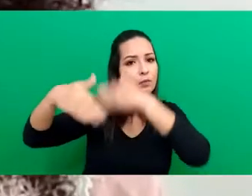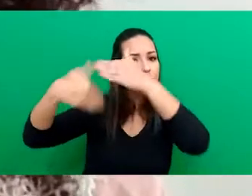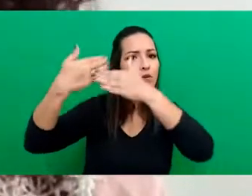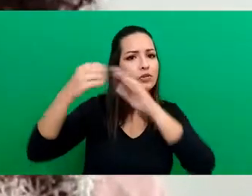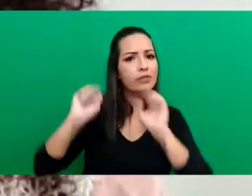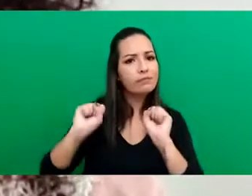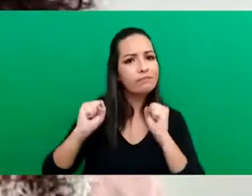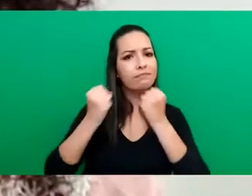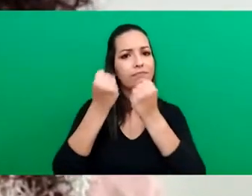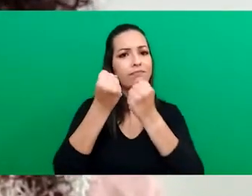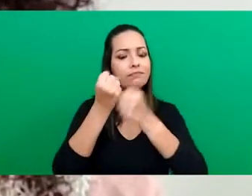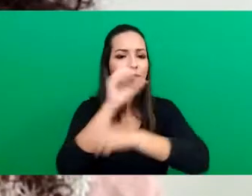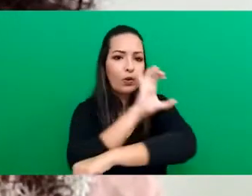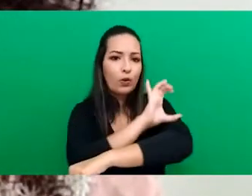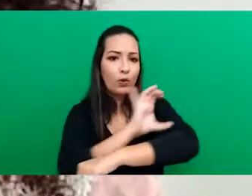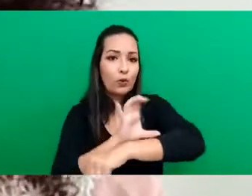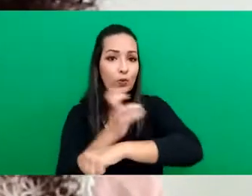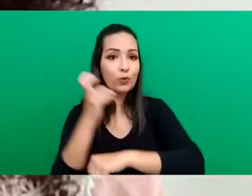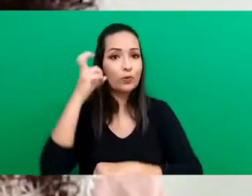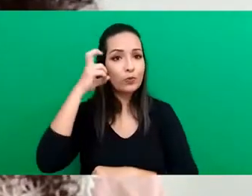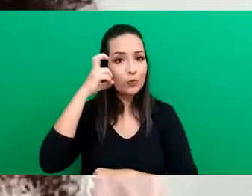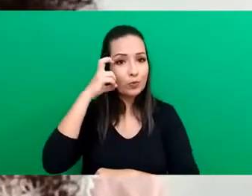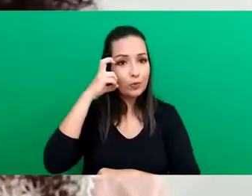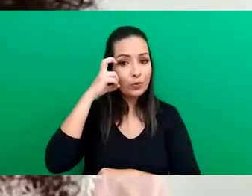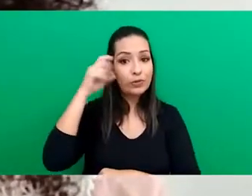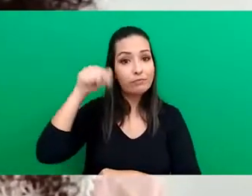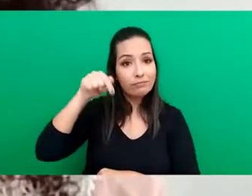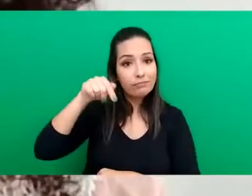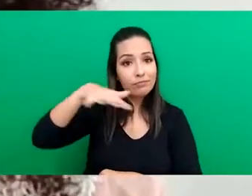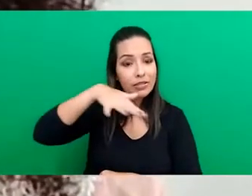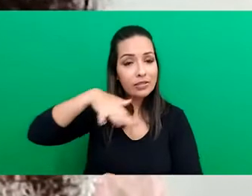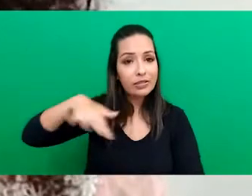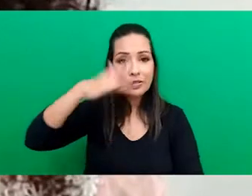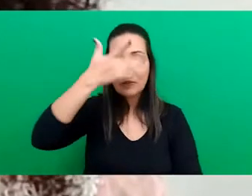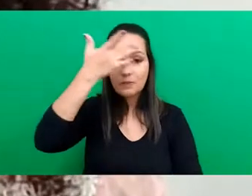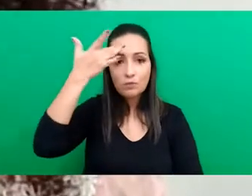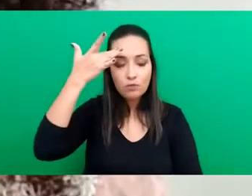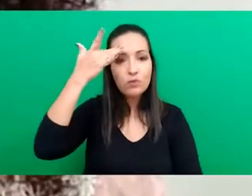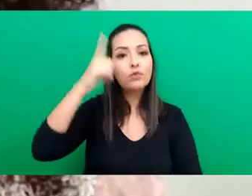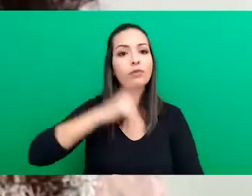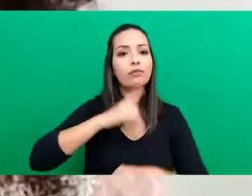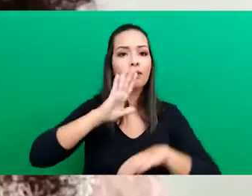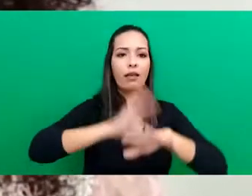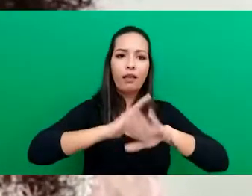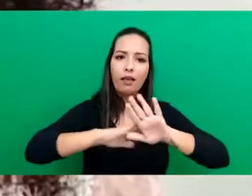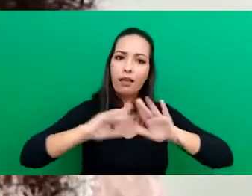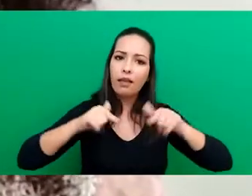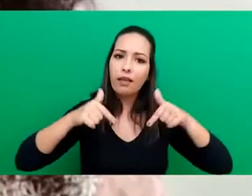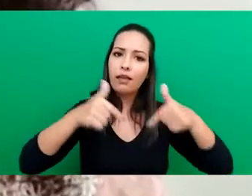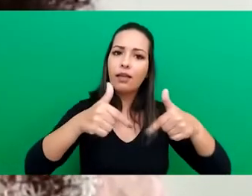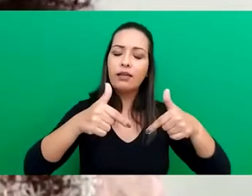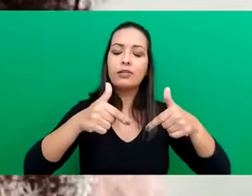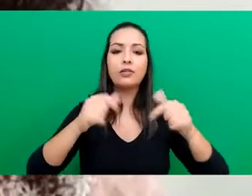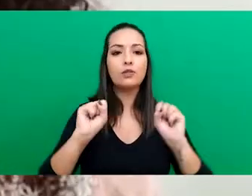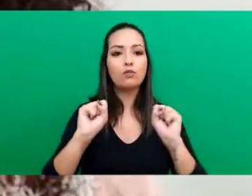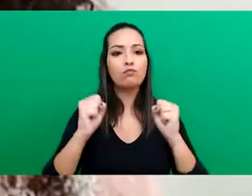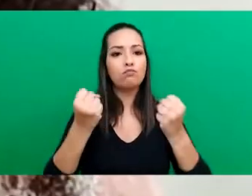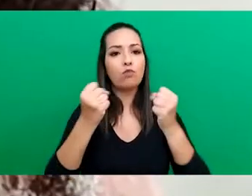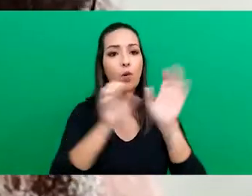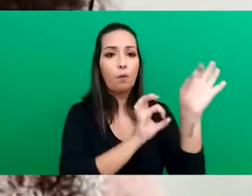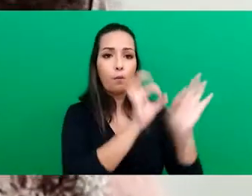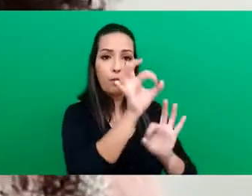de fortalecimento dessa cultura, esses indivíduos que fazem parte das ações desses projetos, eles são